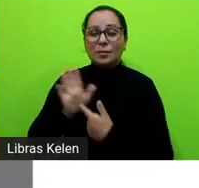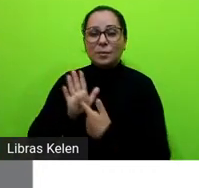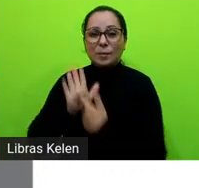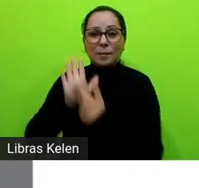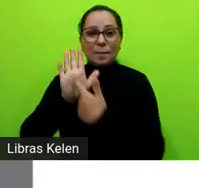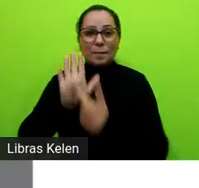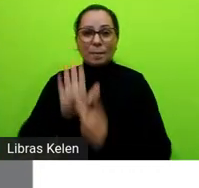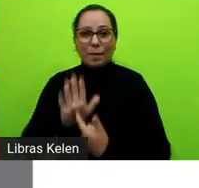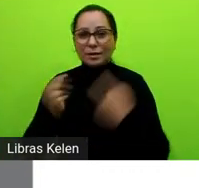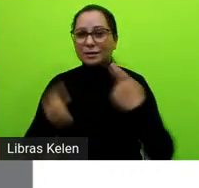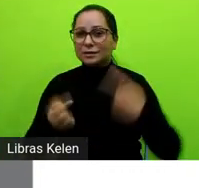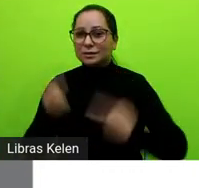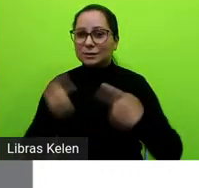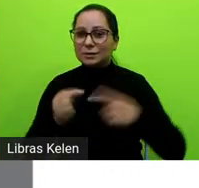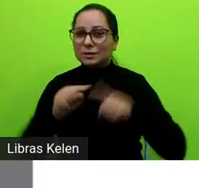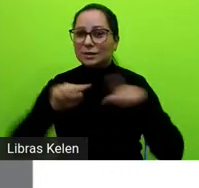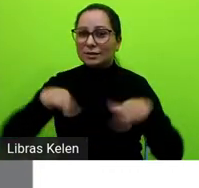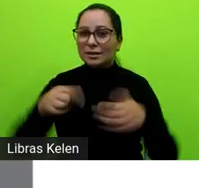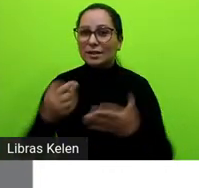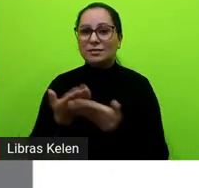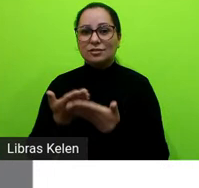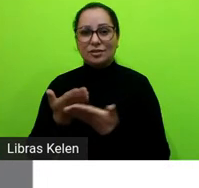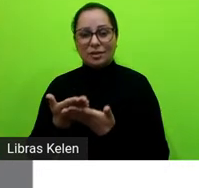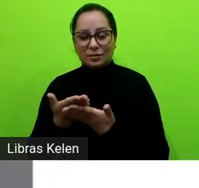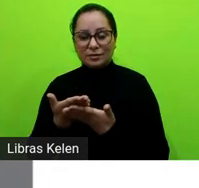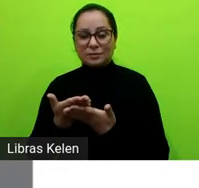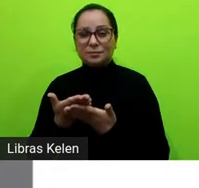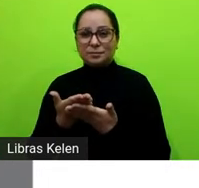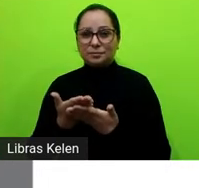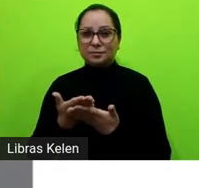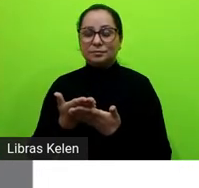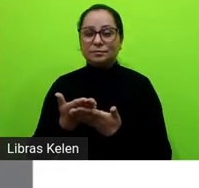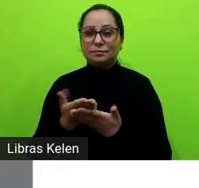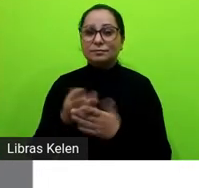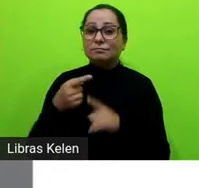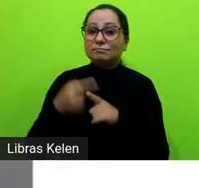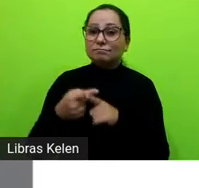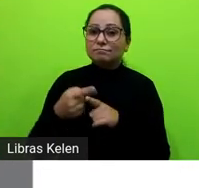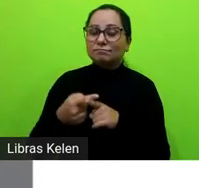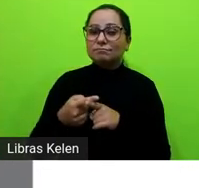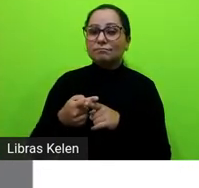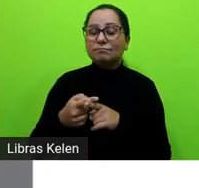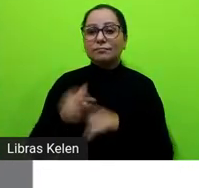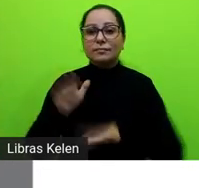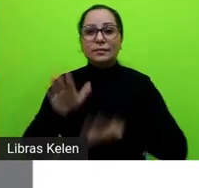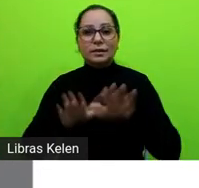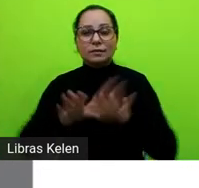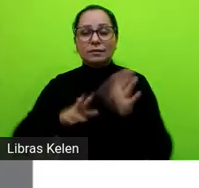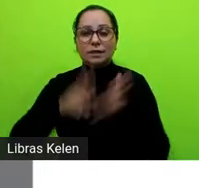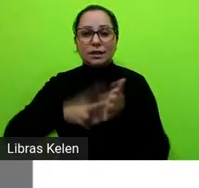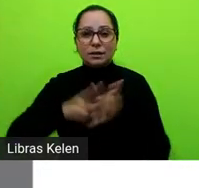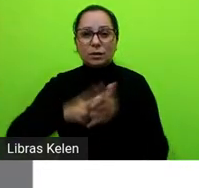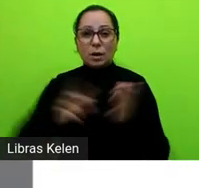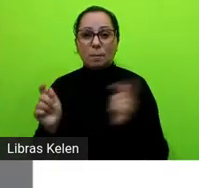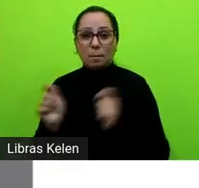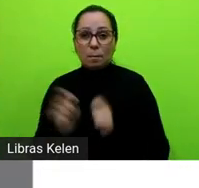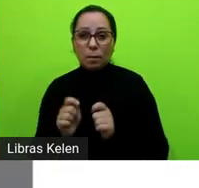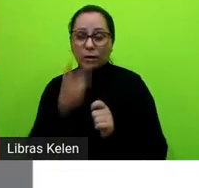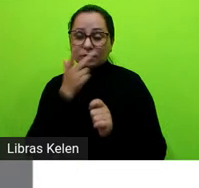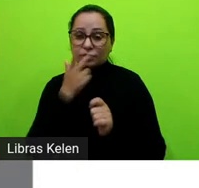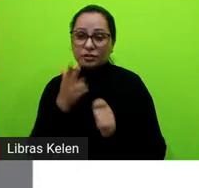discussão para a sala de aula porque talvez a leitura possa não passar tão